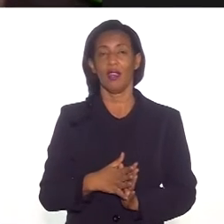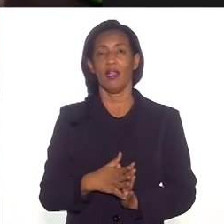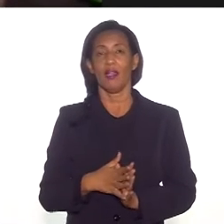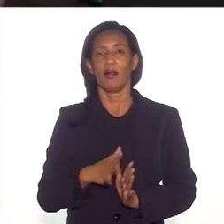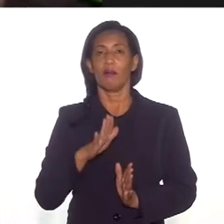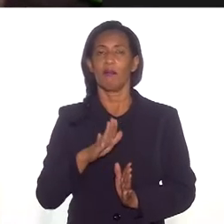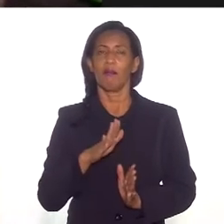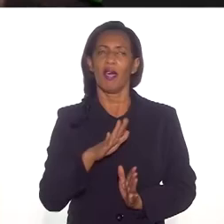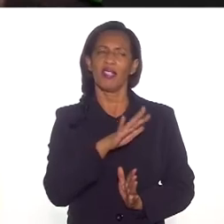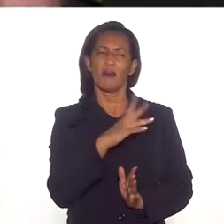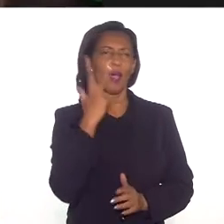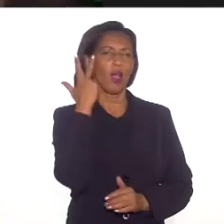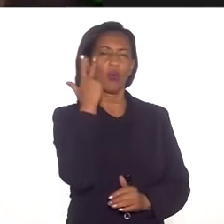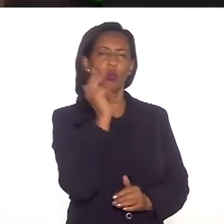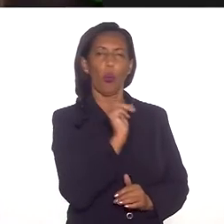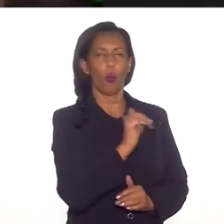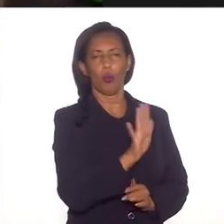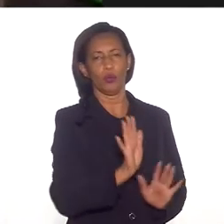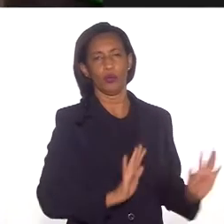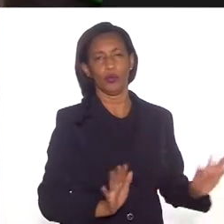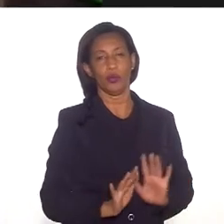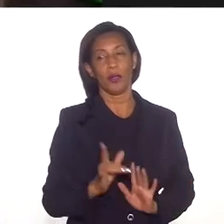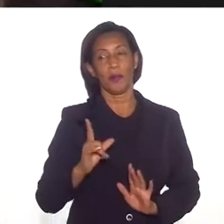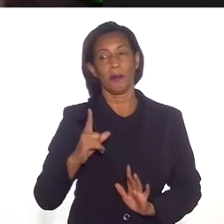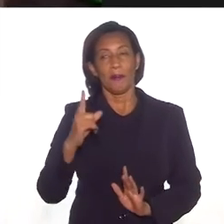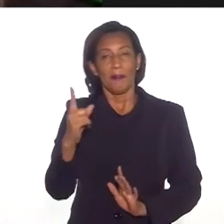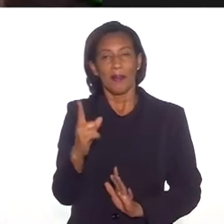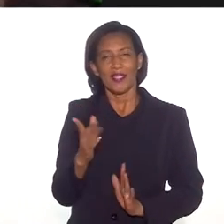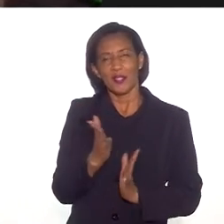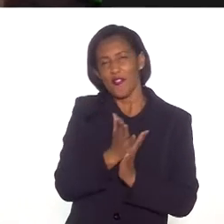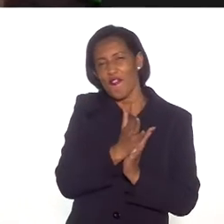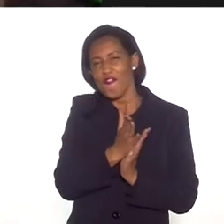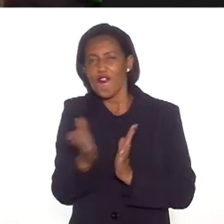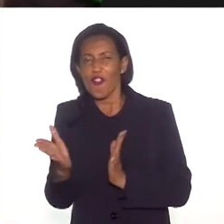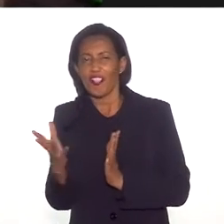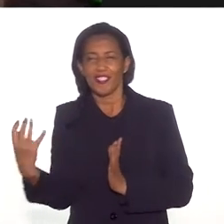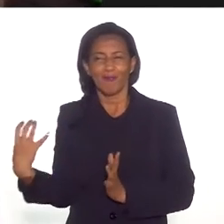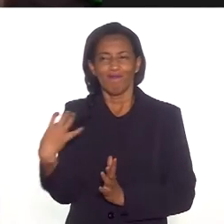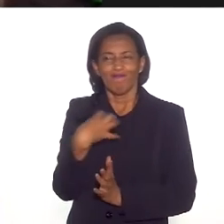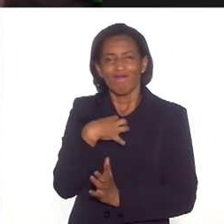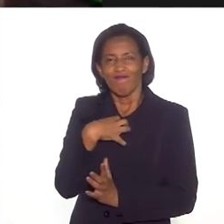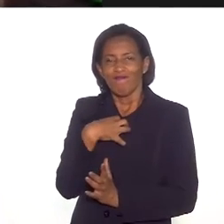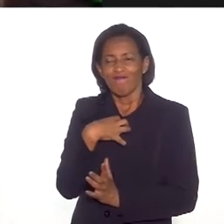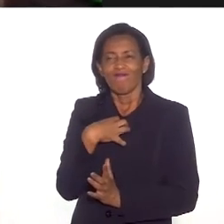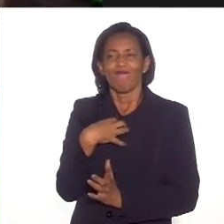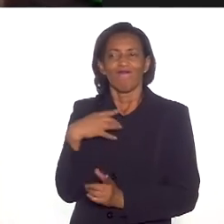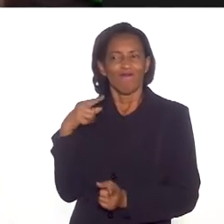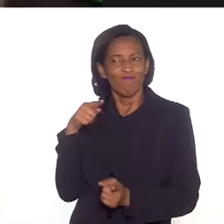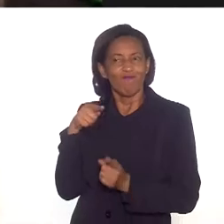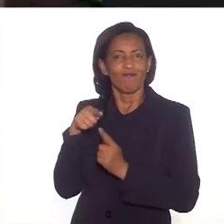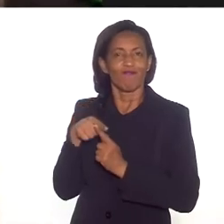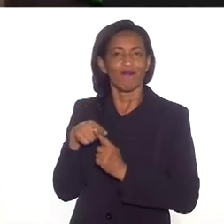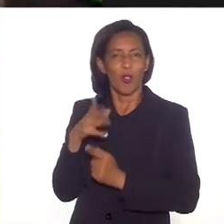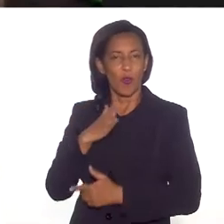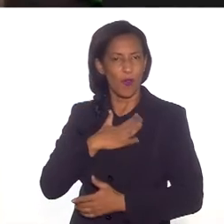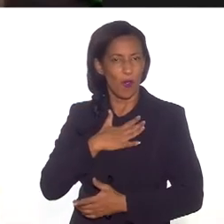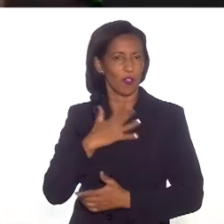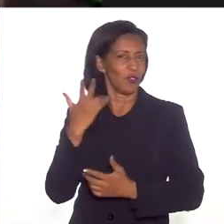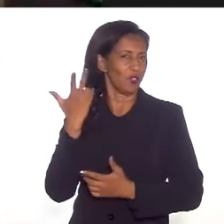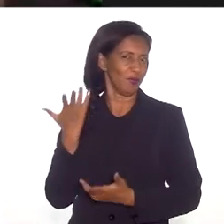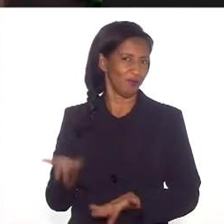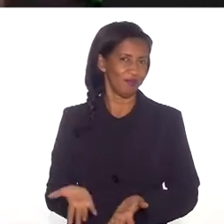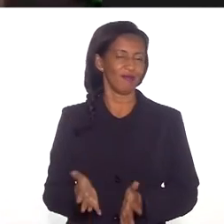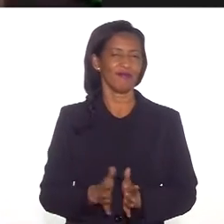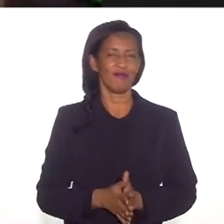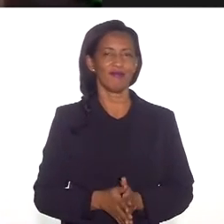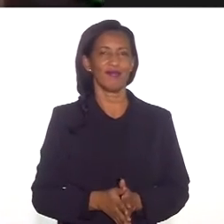eles são muito mais comuns, digamos. Mas tem outros que fogem um pouco dessa pegada de ser um livro